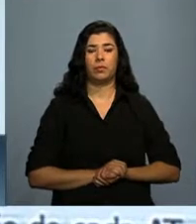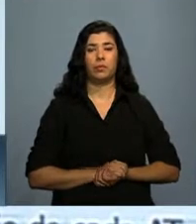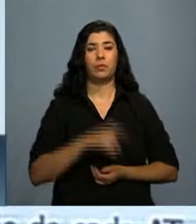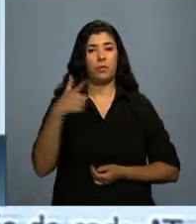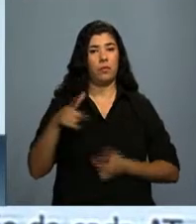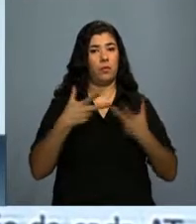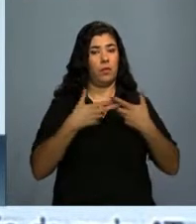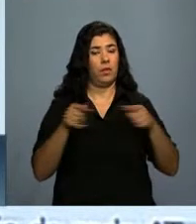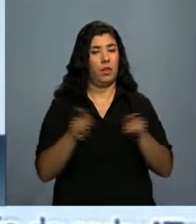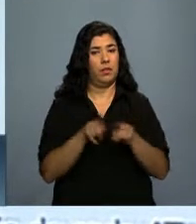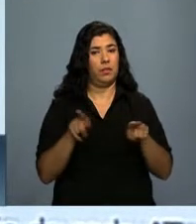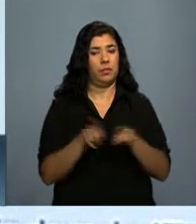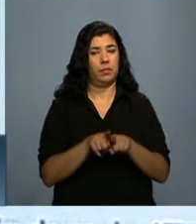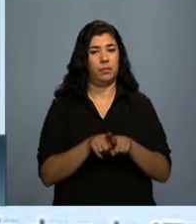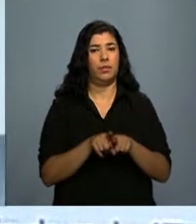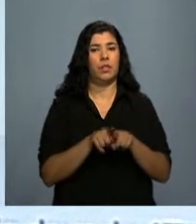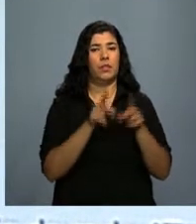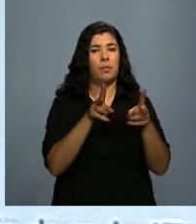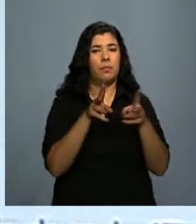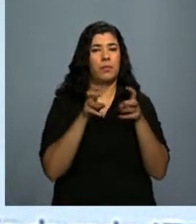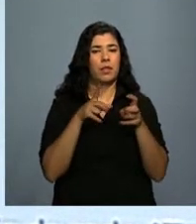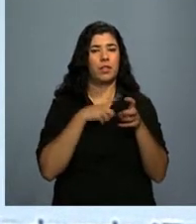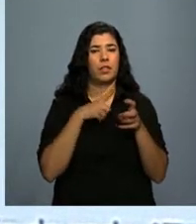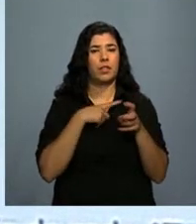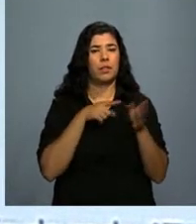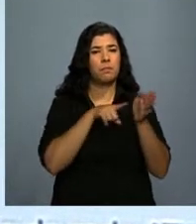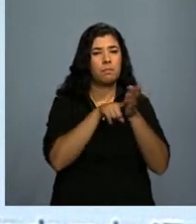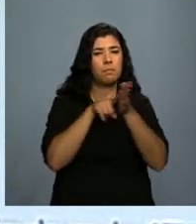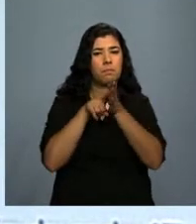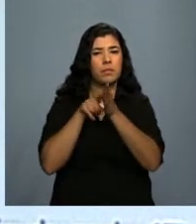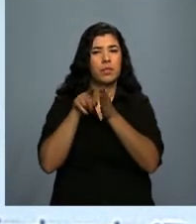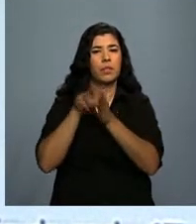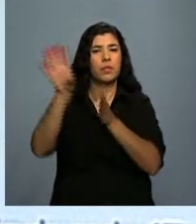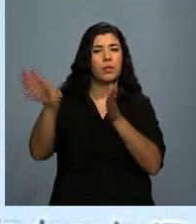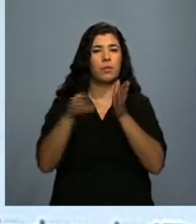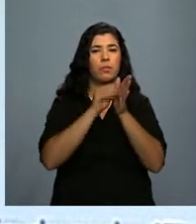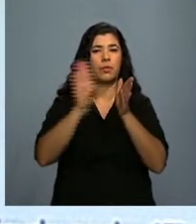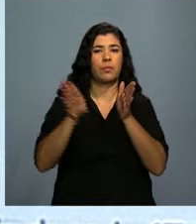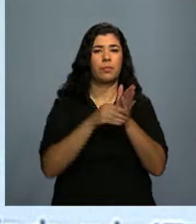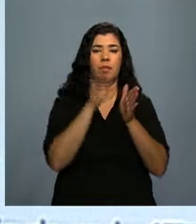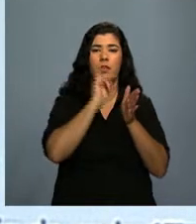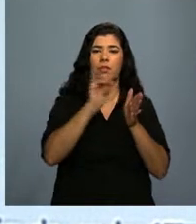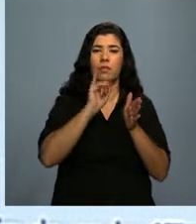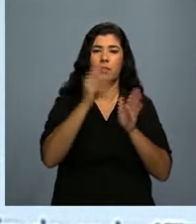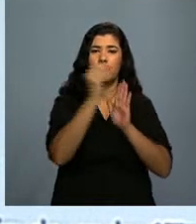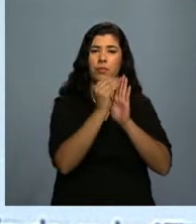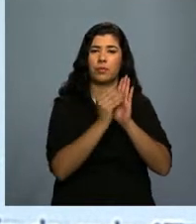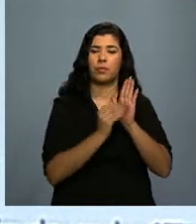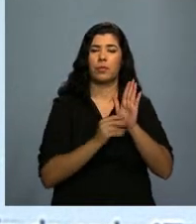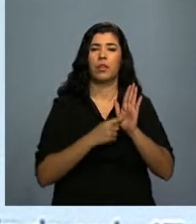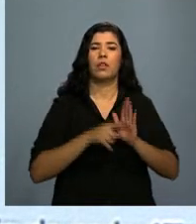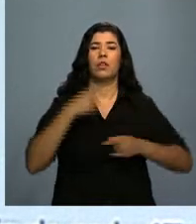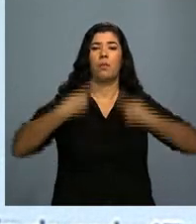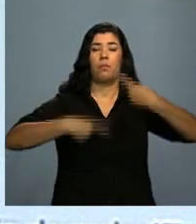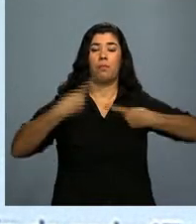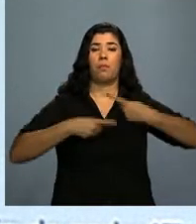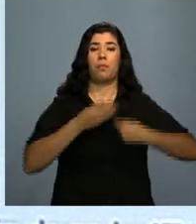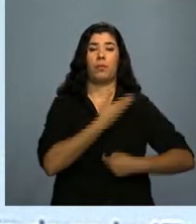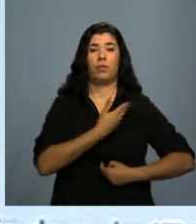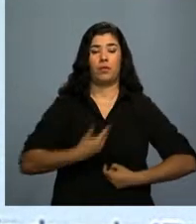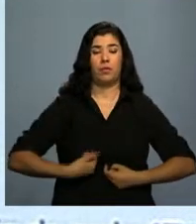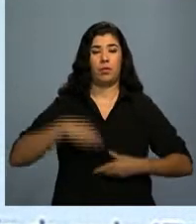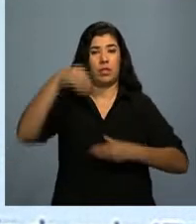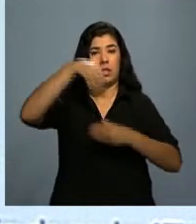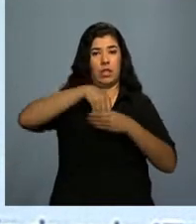Outra característica também, ele é um instrumento de coleta de dados e informação para subsidiar nas políticas públicas para a rede de